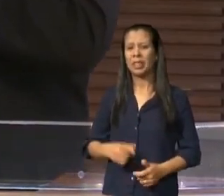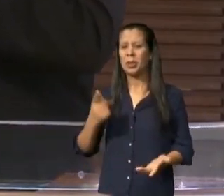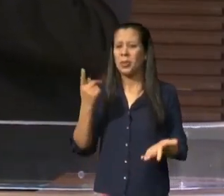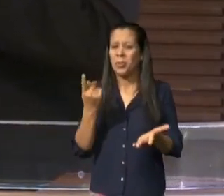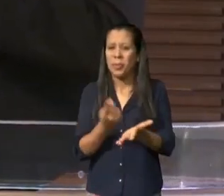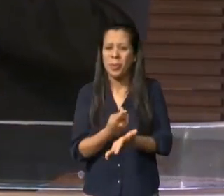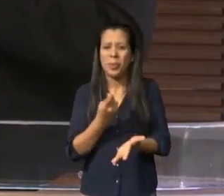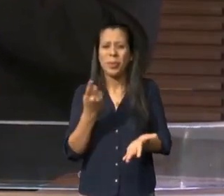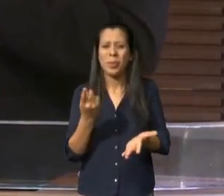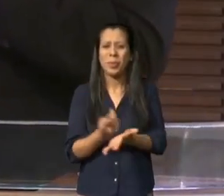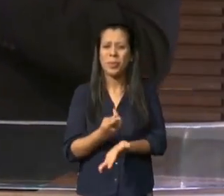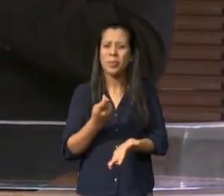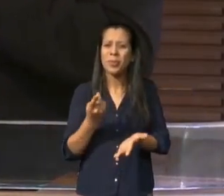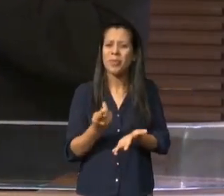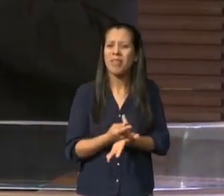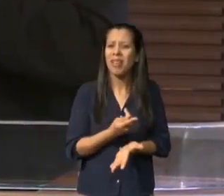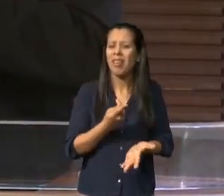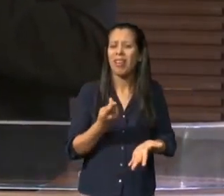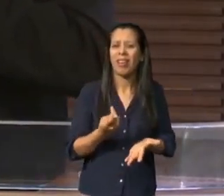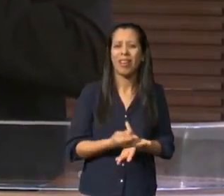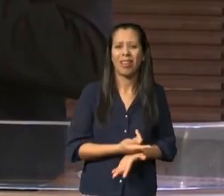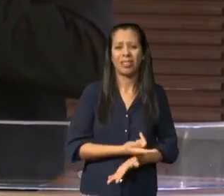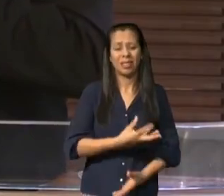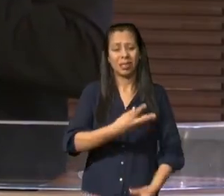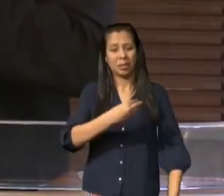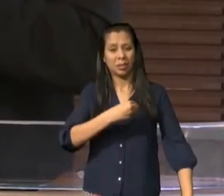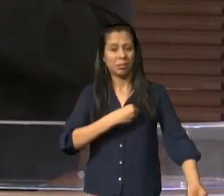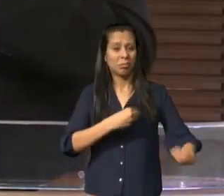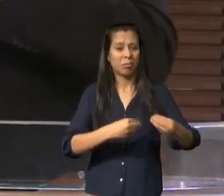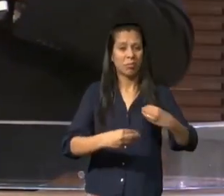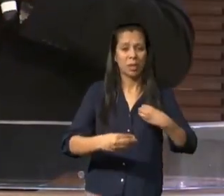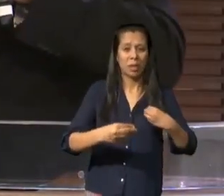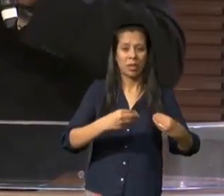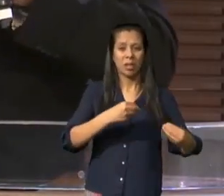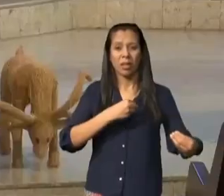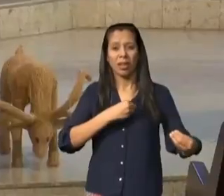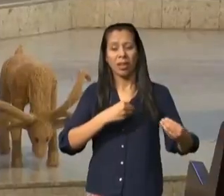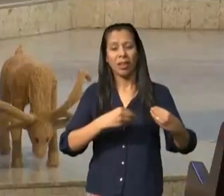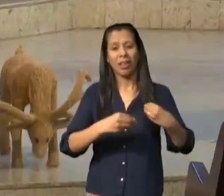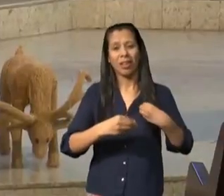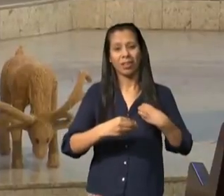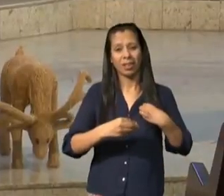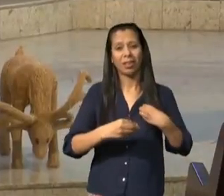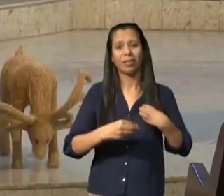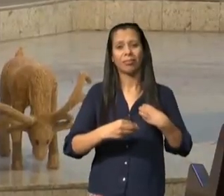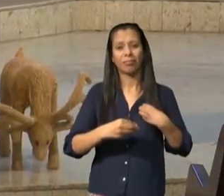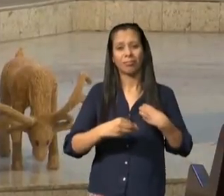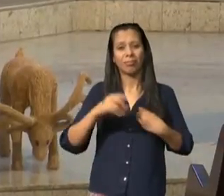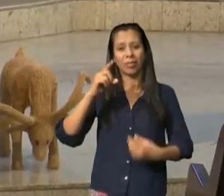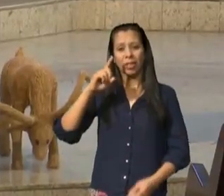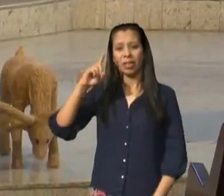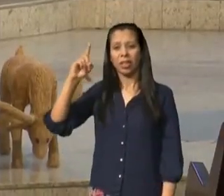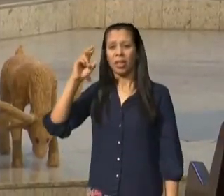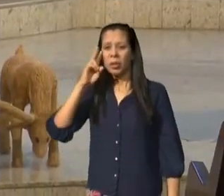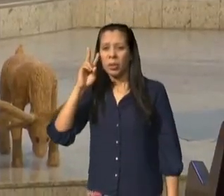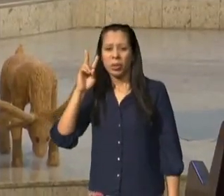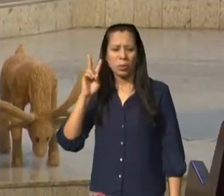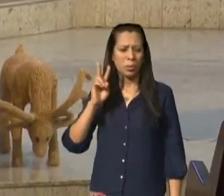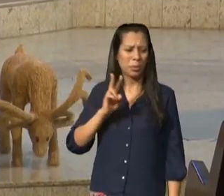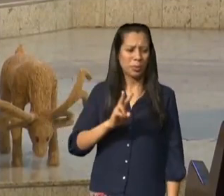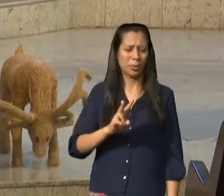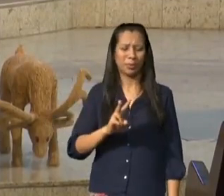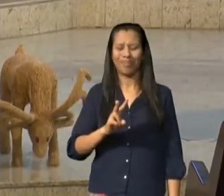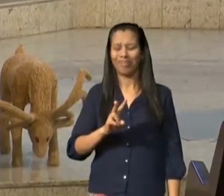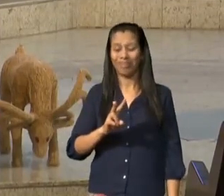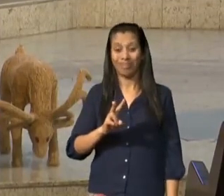foi esse pensamento de discórdia e insubordinação que antes mesmo da criação deste mundo Lúcifer